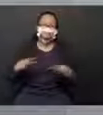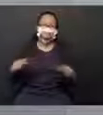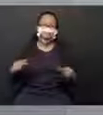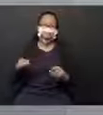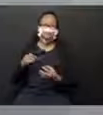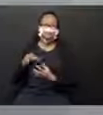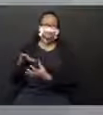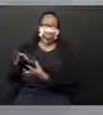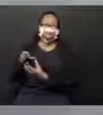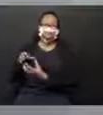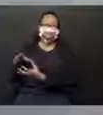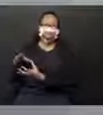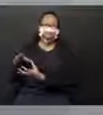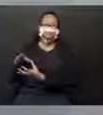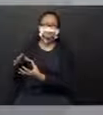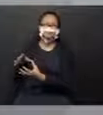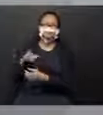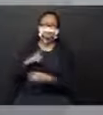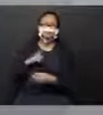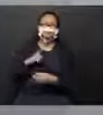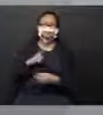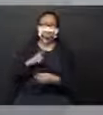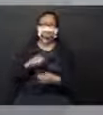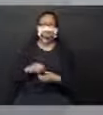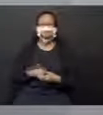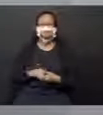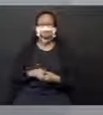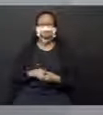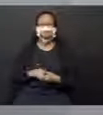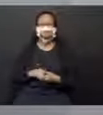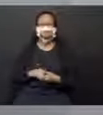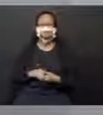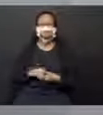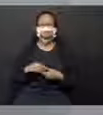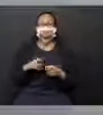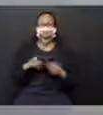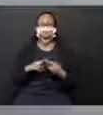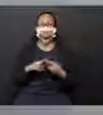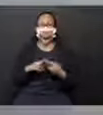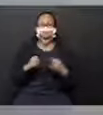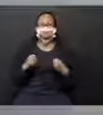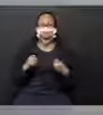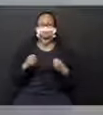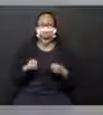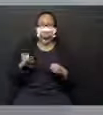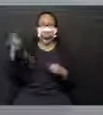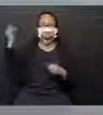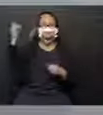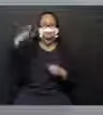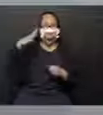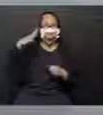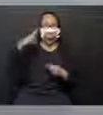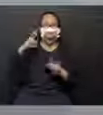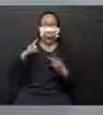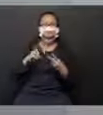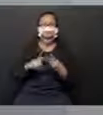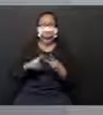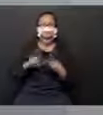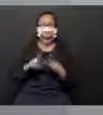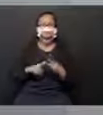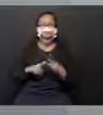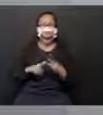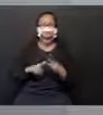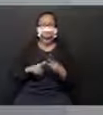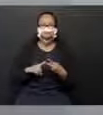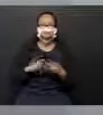Isso mesmo. Aqui elas aparecem novamente. Gente, precisamos de fonte de luz, um objeto para bloquear essa